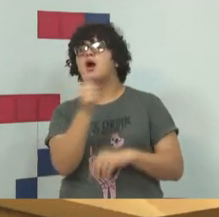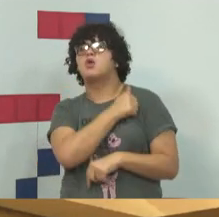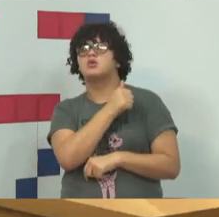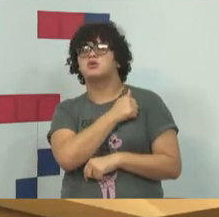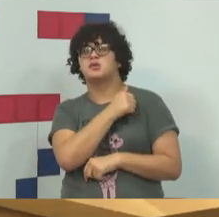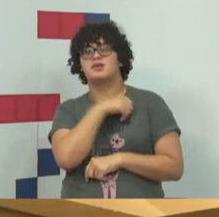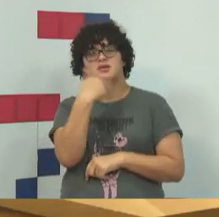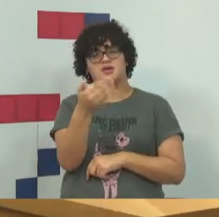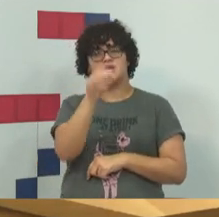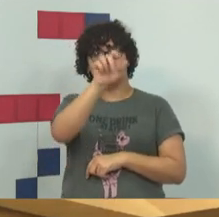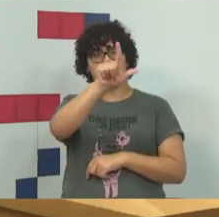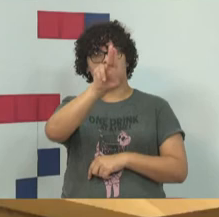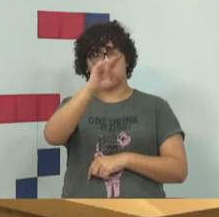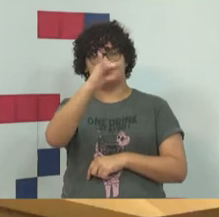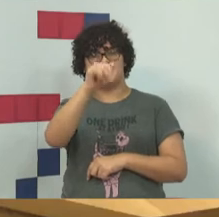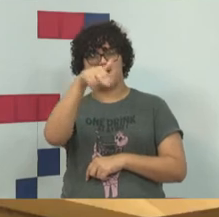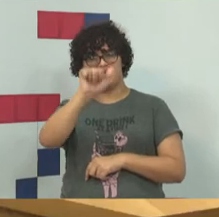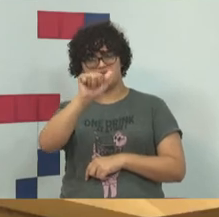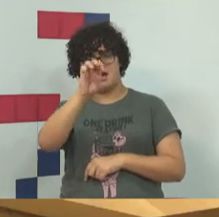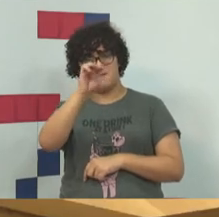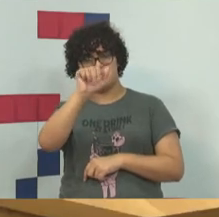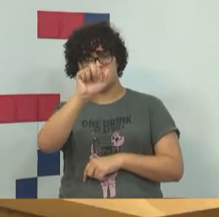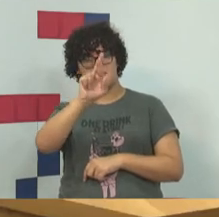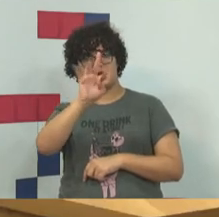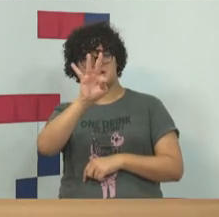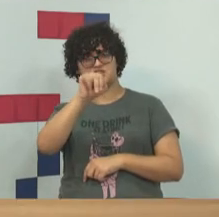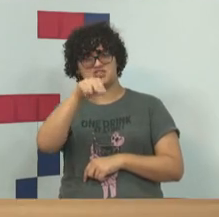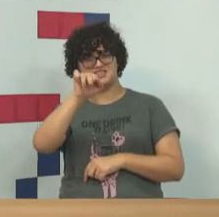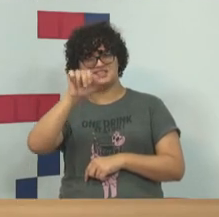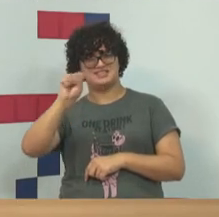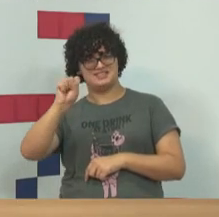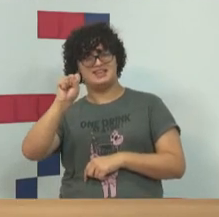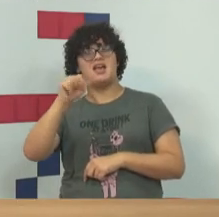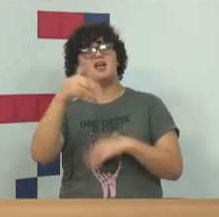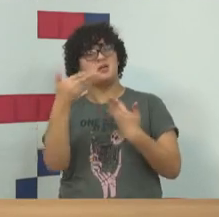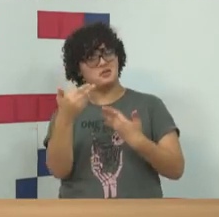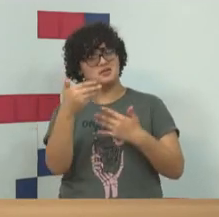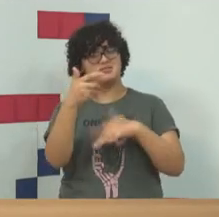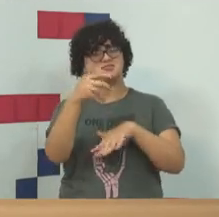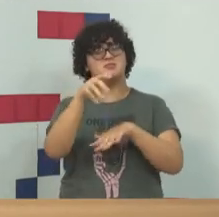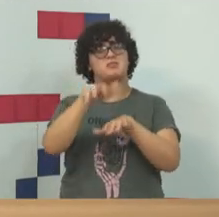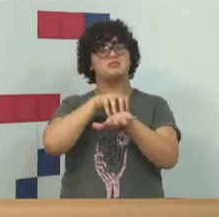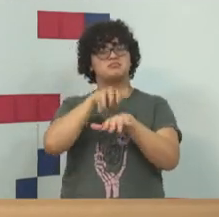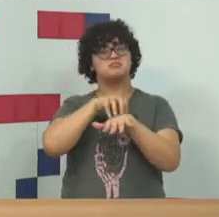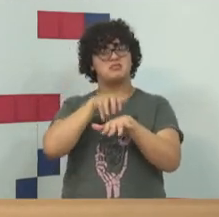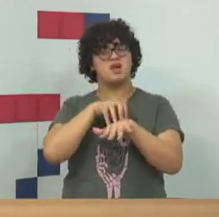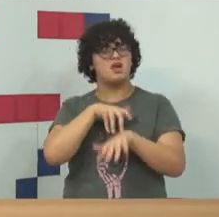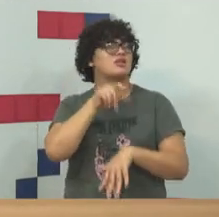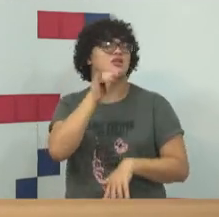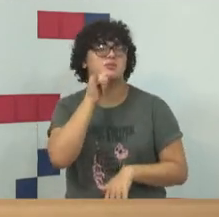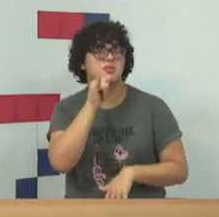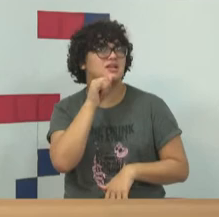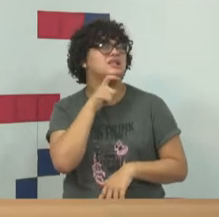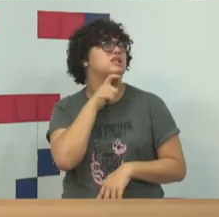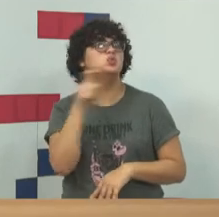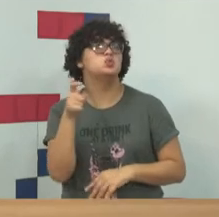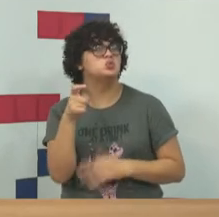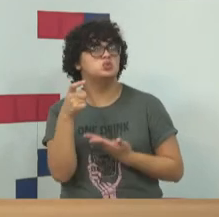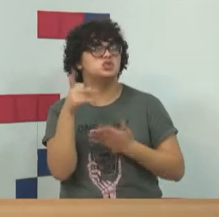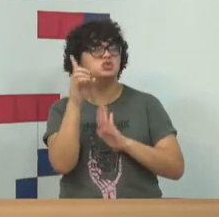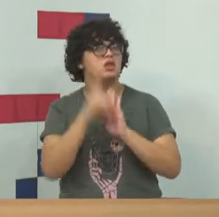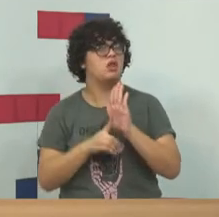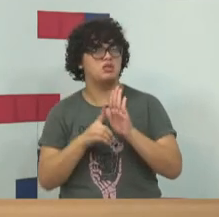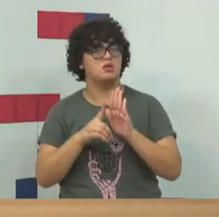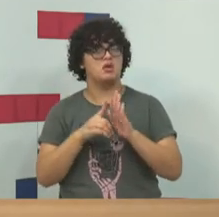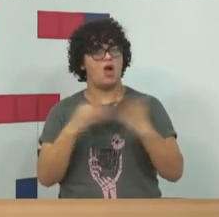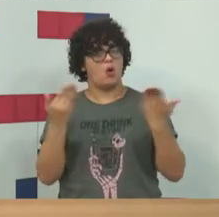Luciana Martins, de Santo Amaro. Luciana. A questão do anonimato, nenhum direito constitucional fundamental